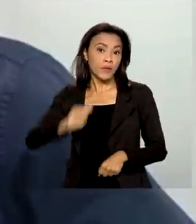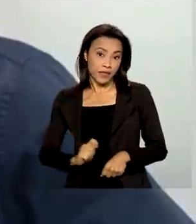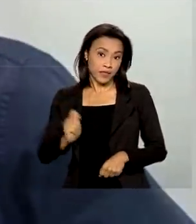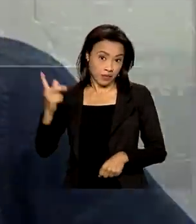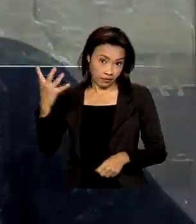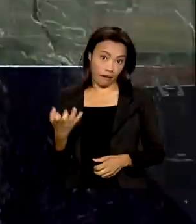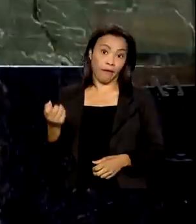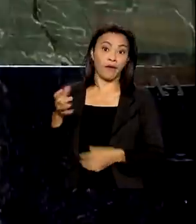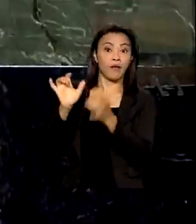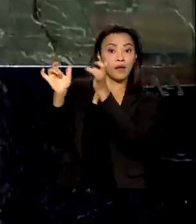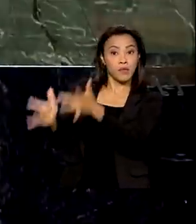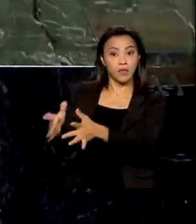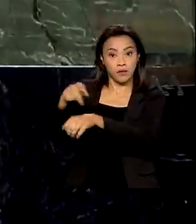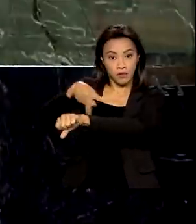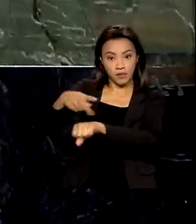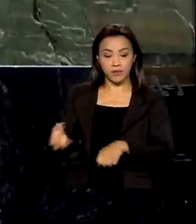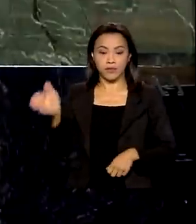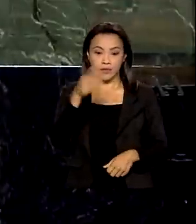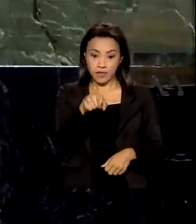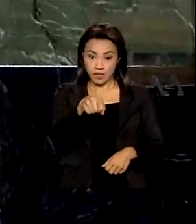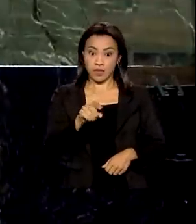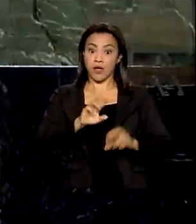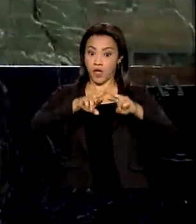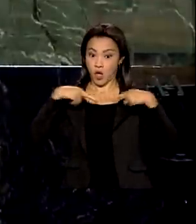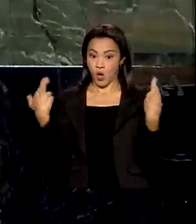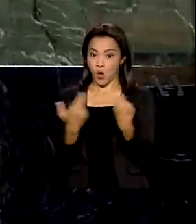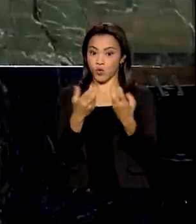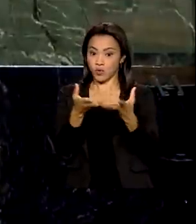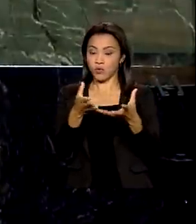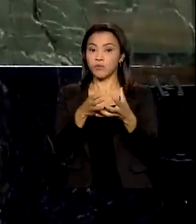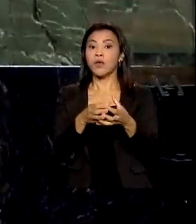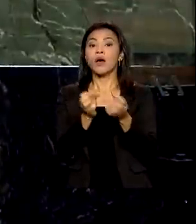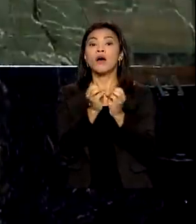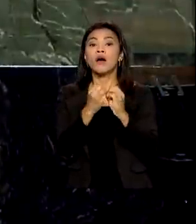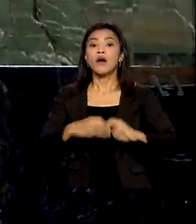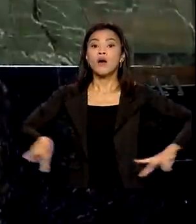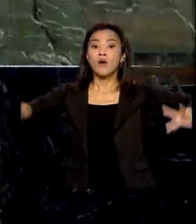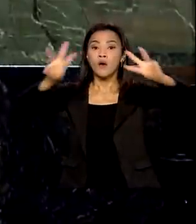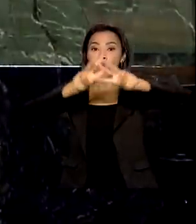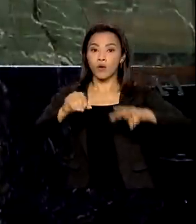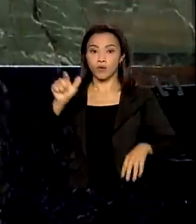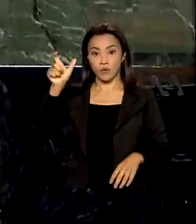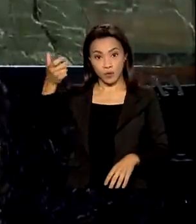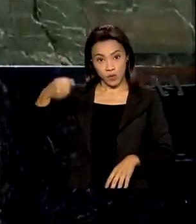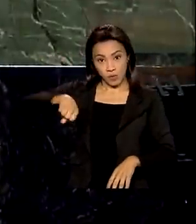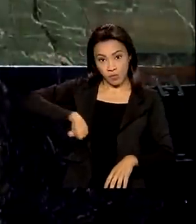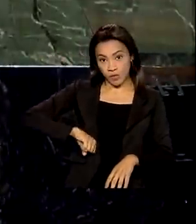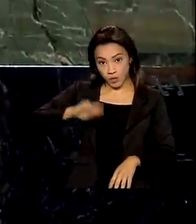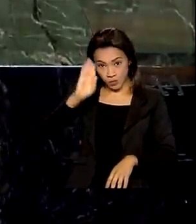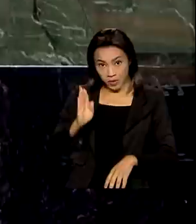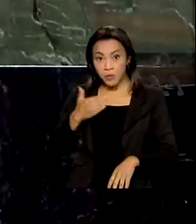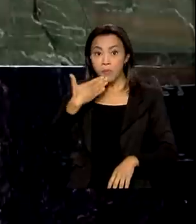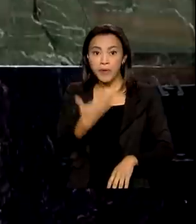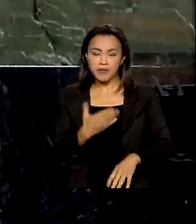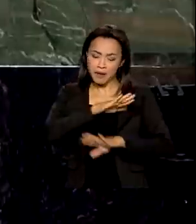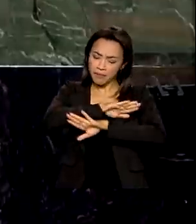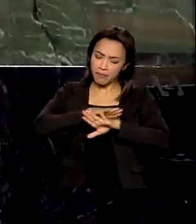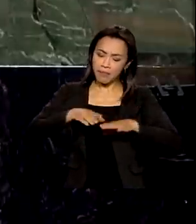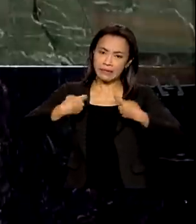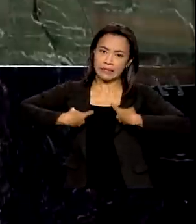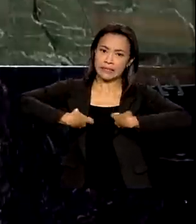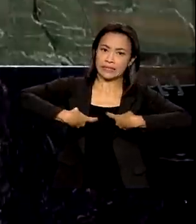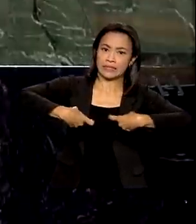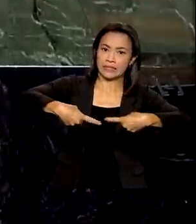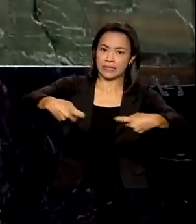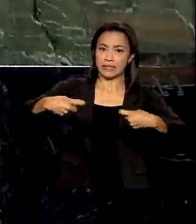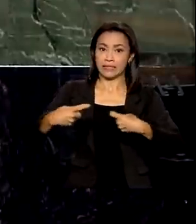Na Assembleia Geral da Organização das Nações Unidas, embaixador brasileiro pede cessar fogo e solução diplomática no conflito